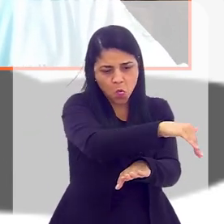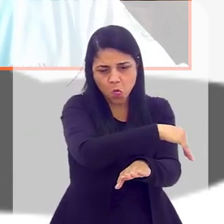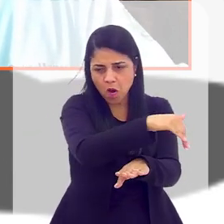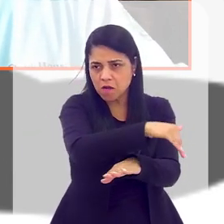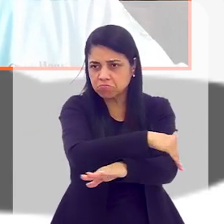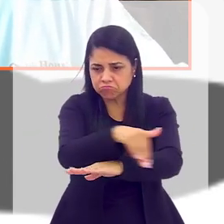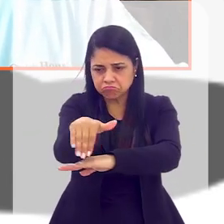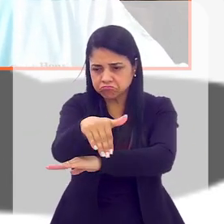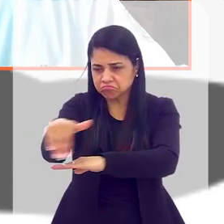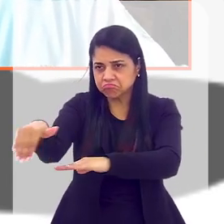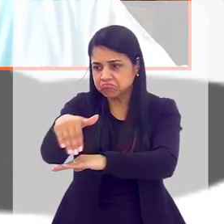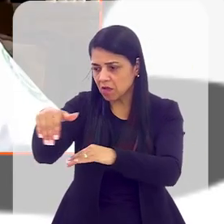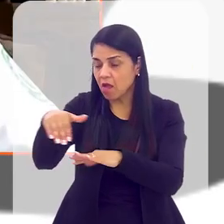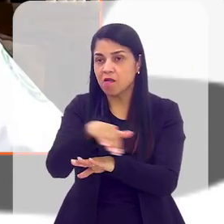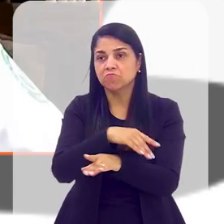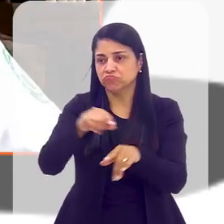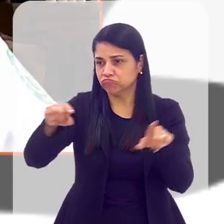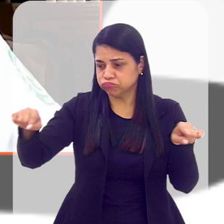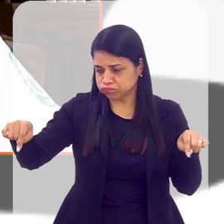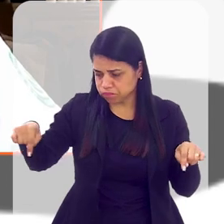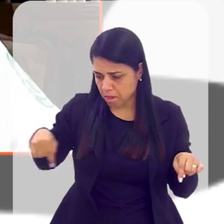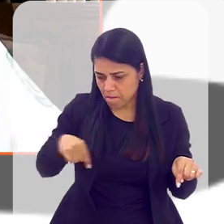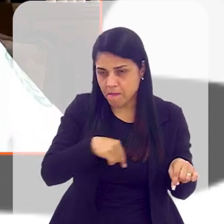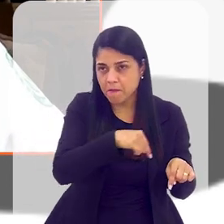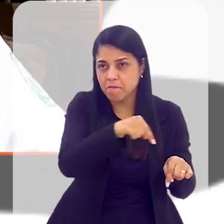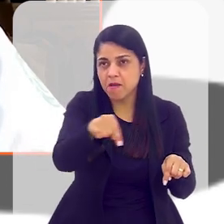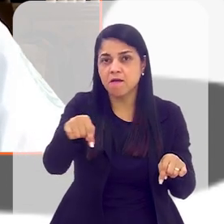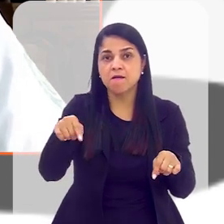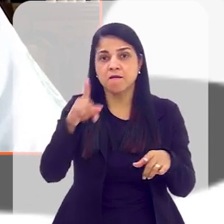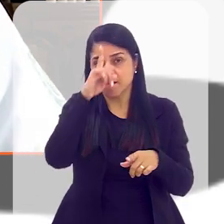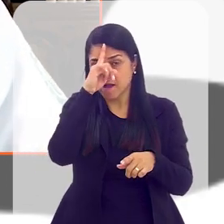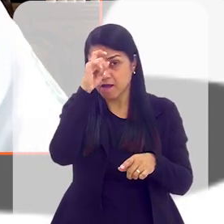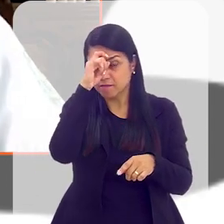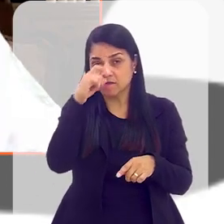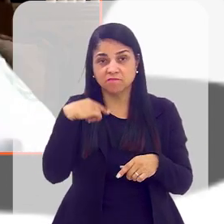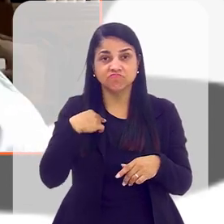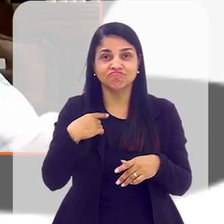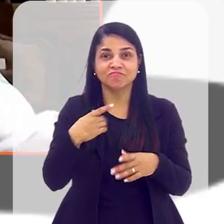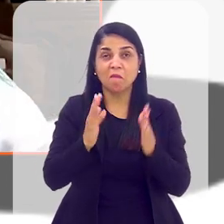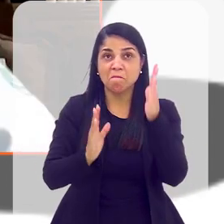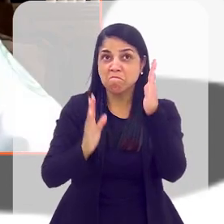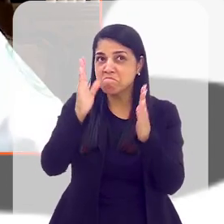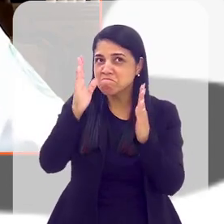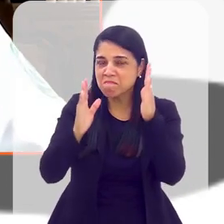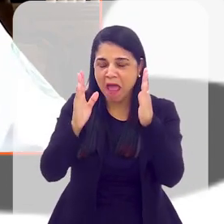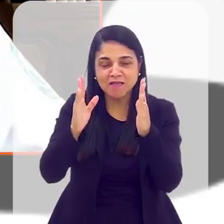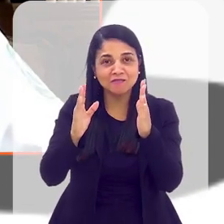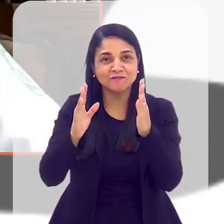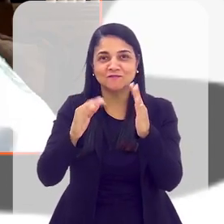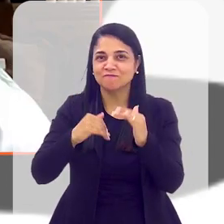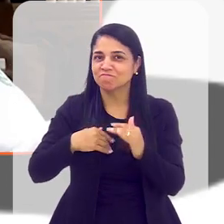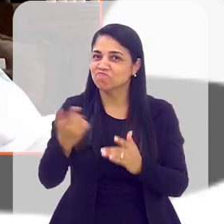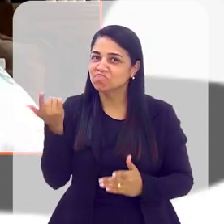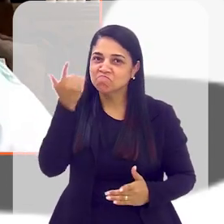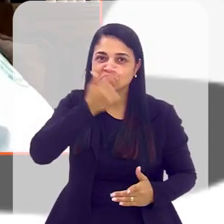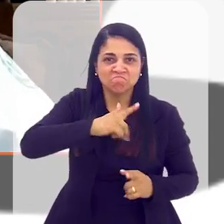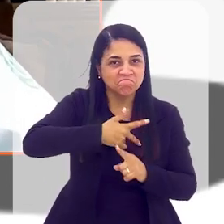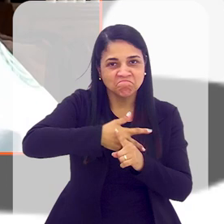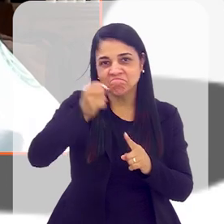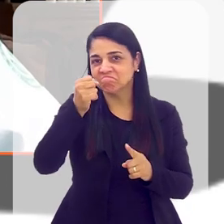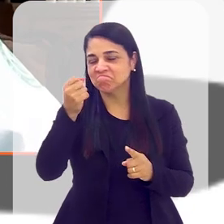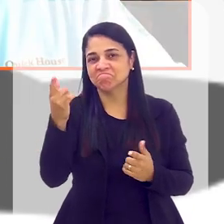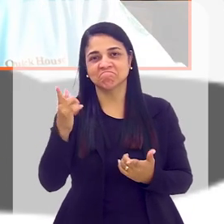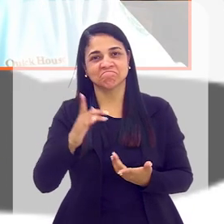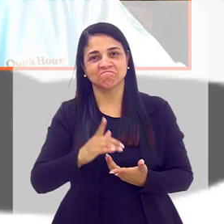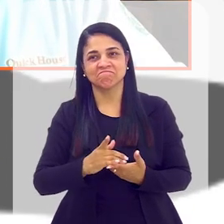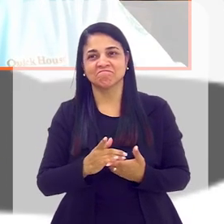com o arruamento, então, realmente, é um case de prazo, assim, que eu não sei se tem outro aí para bater.